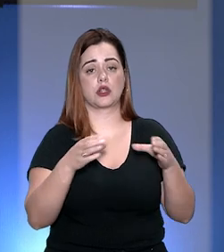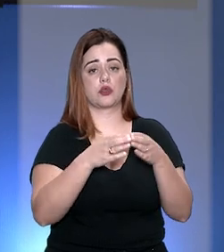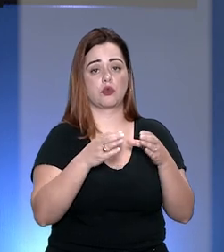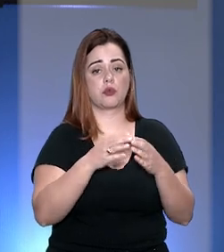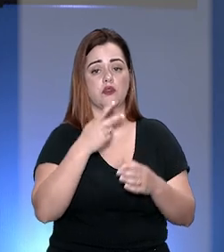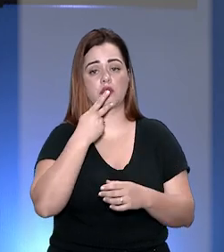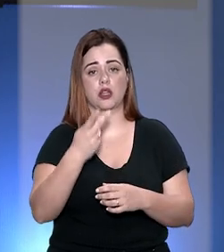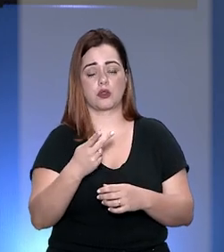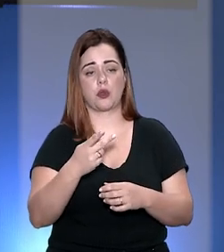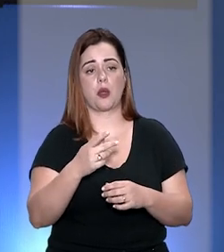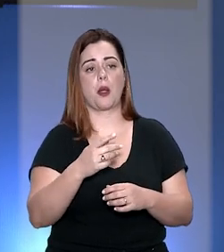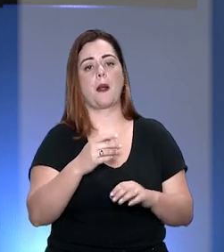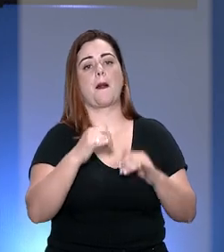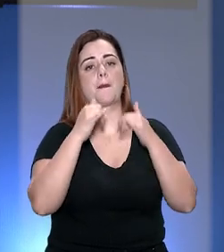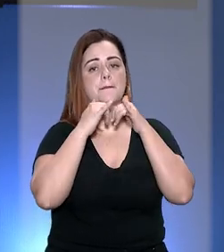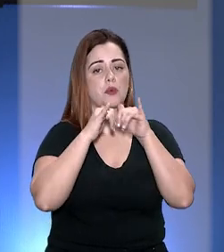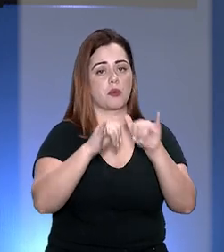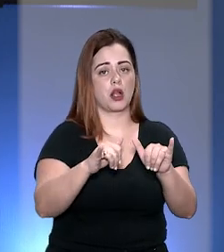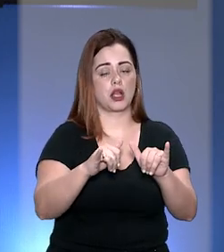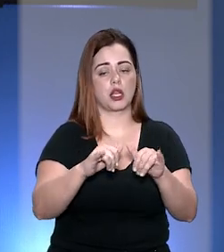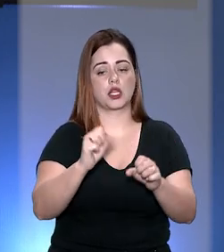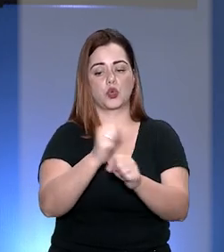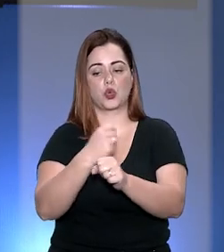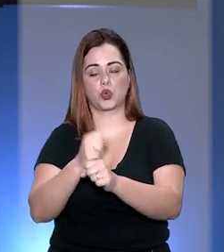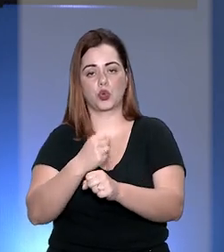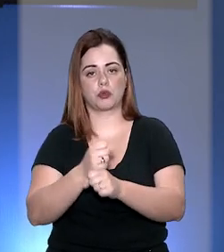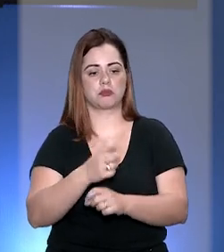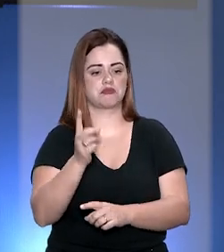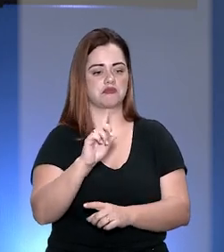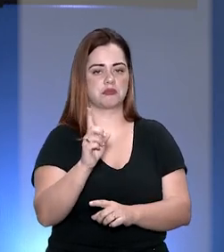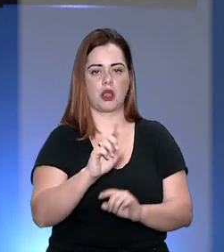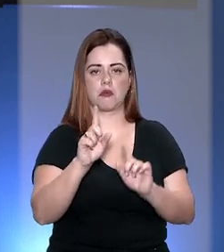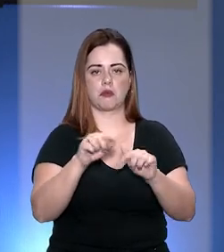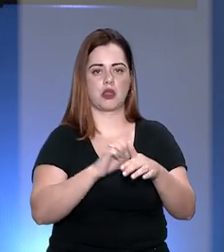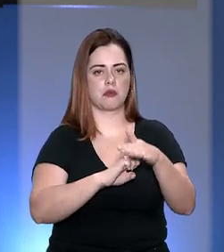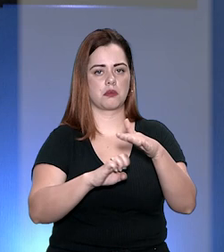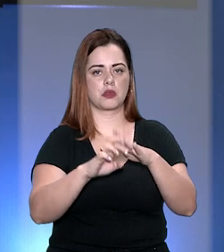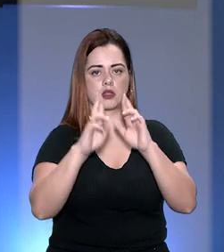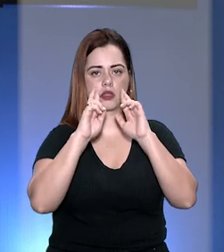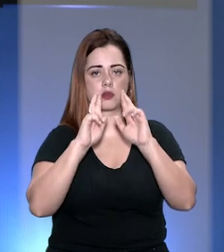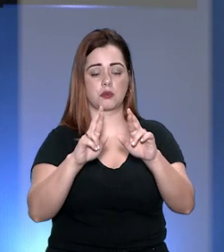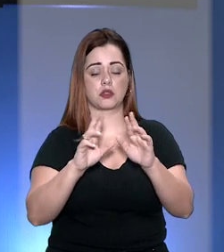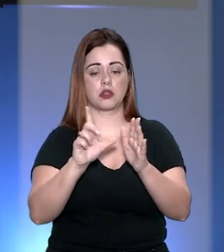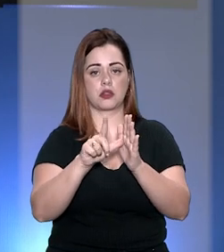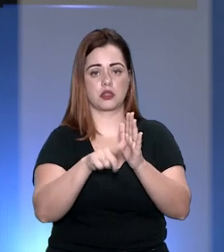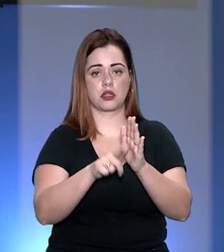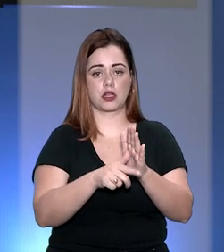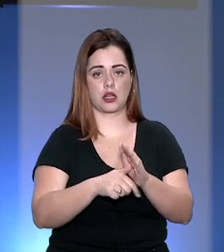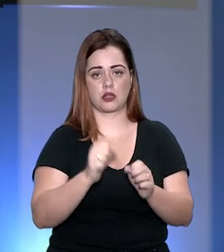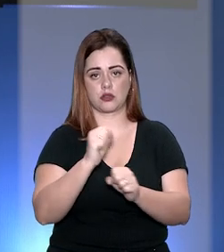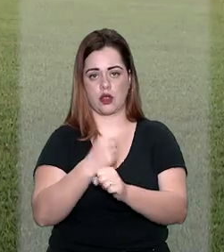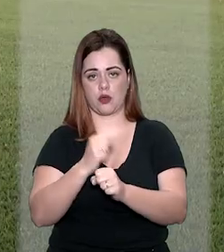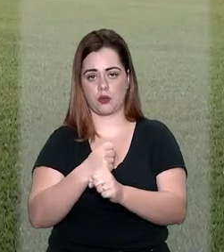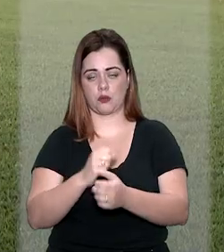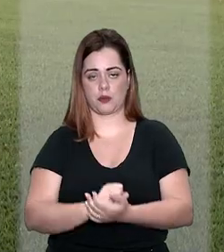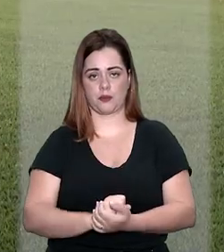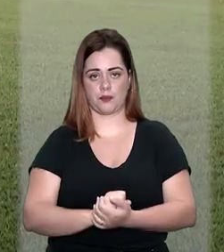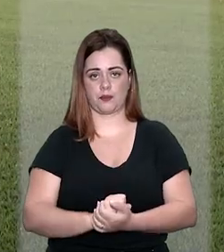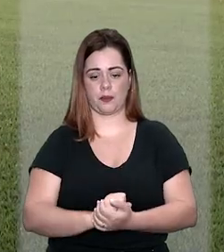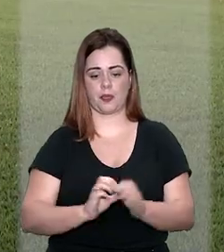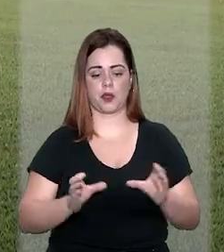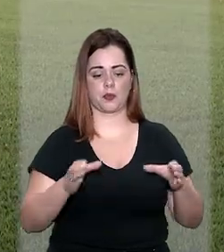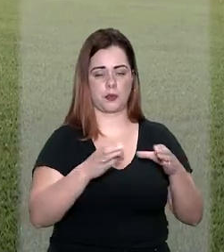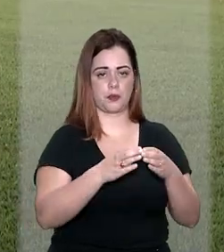à imobiliária em propaganda de imóvel em construção não torna a empresa responsável por atraso da obra. O